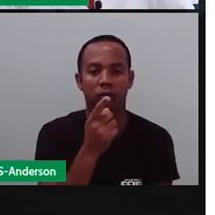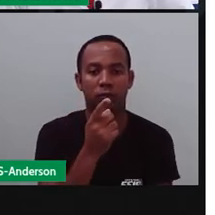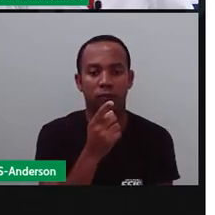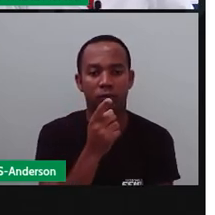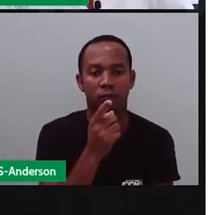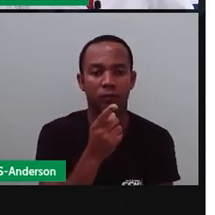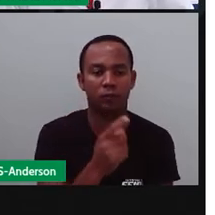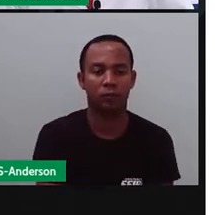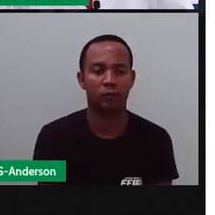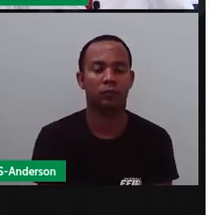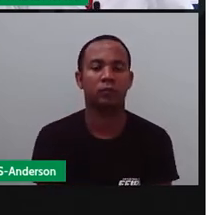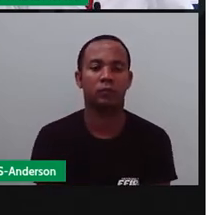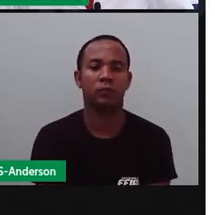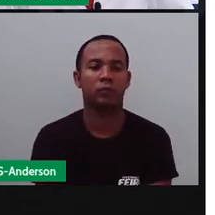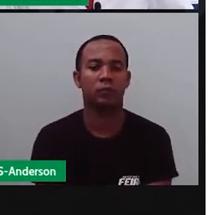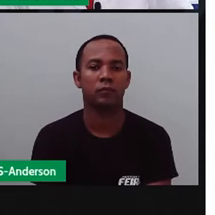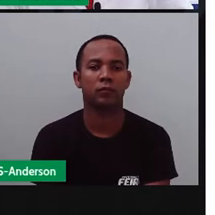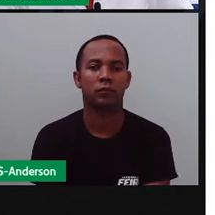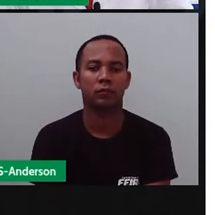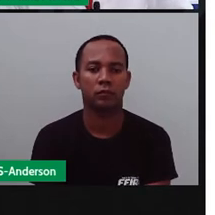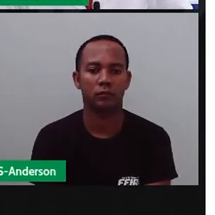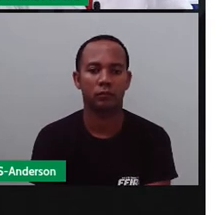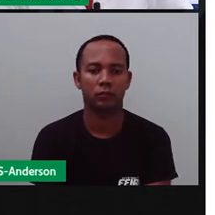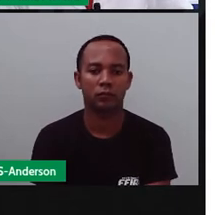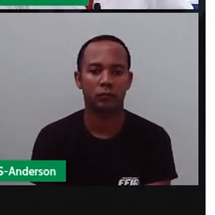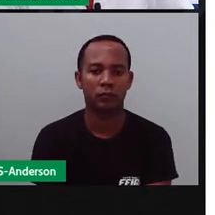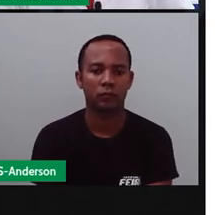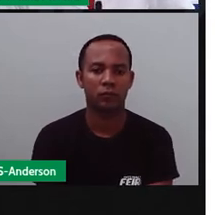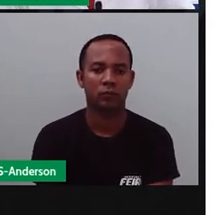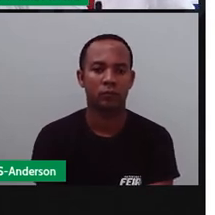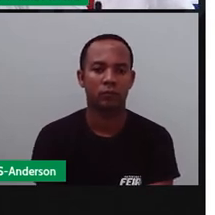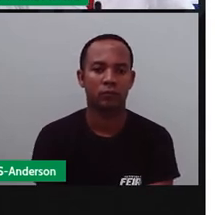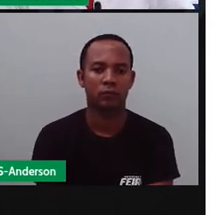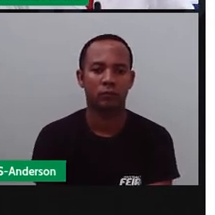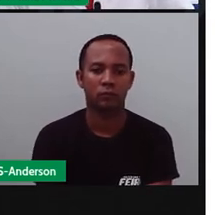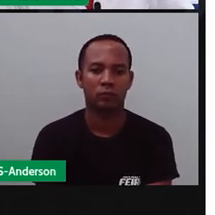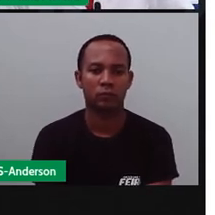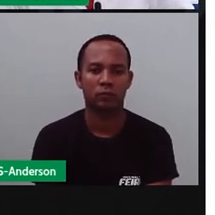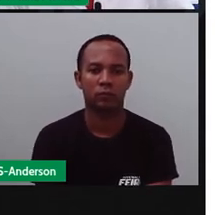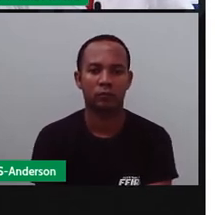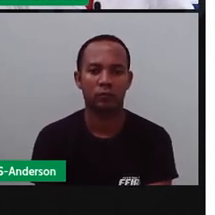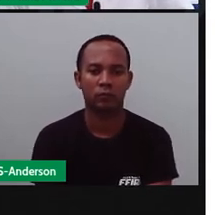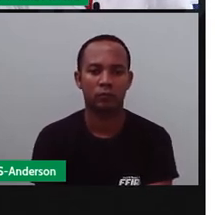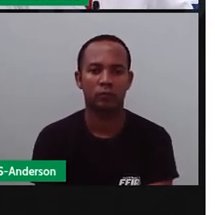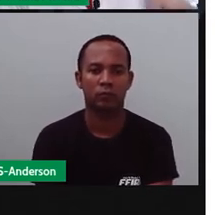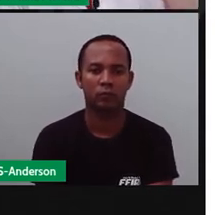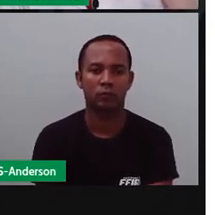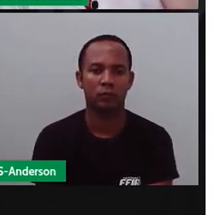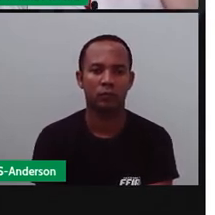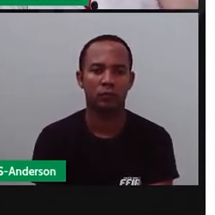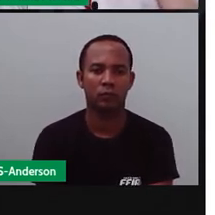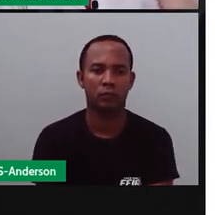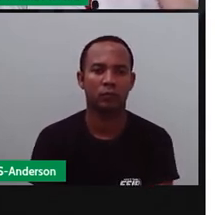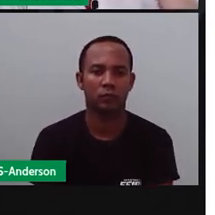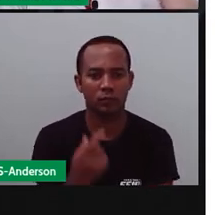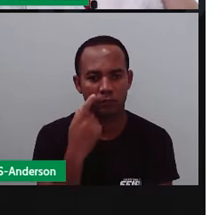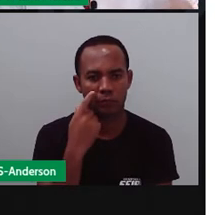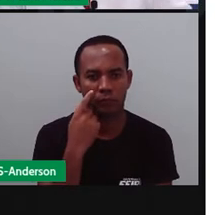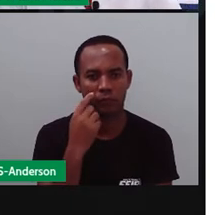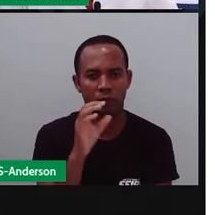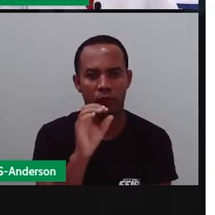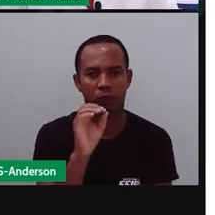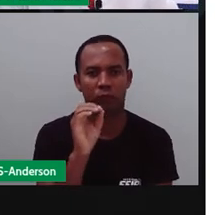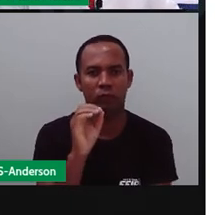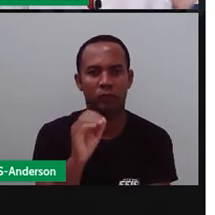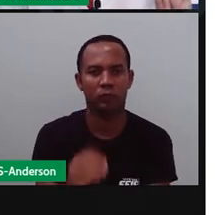Debaixo. Debaixo. Mas escrito com O. Termina o som. O som